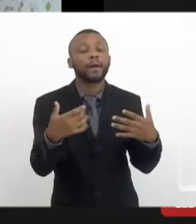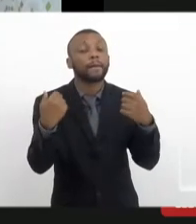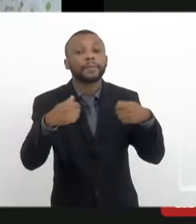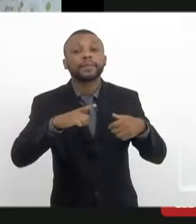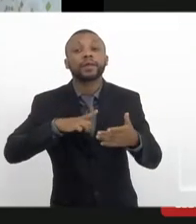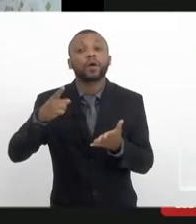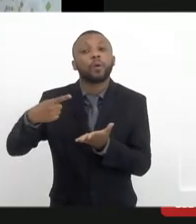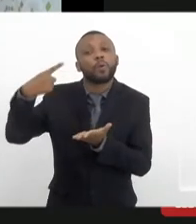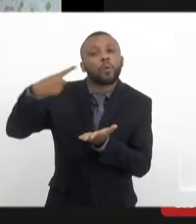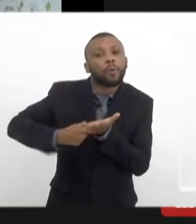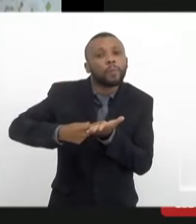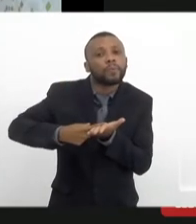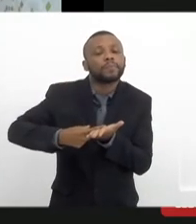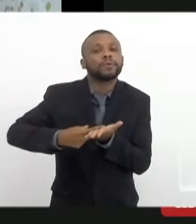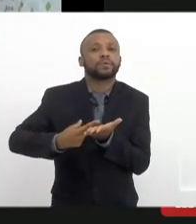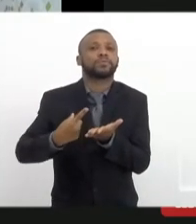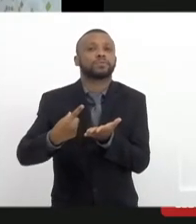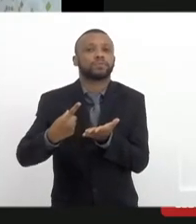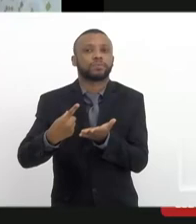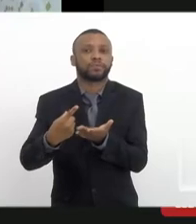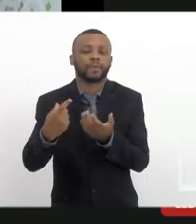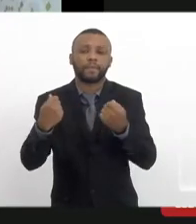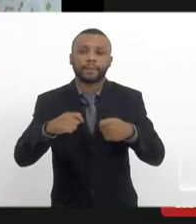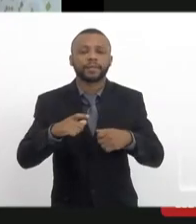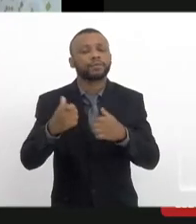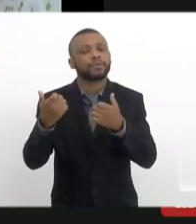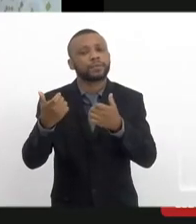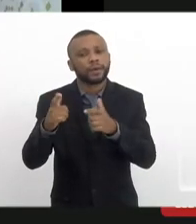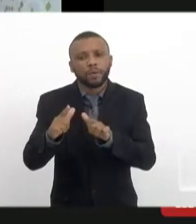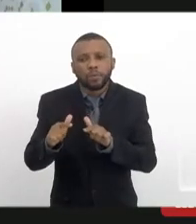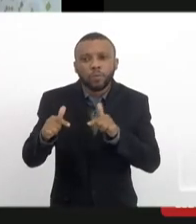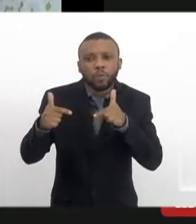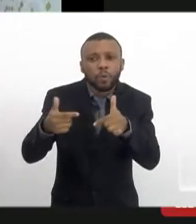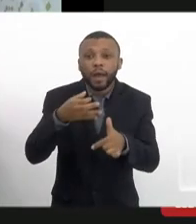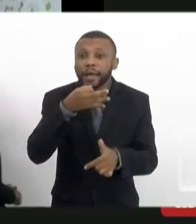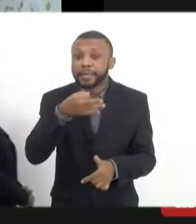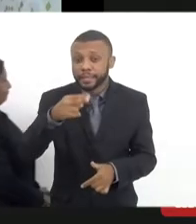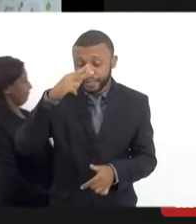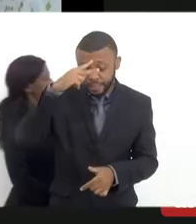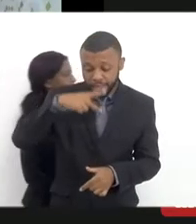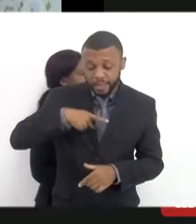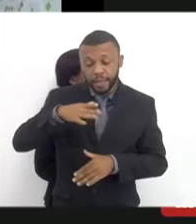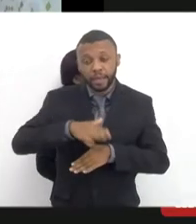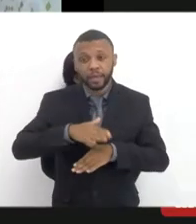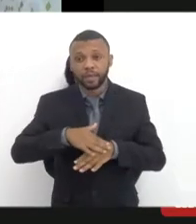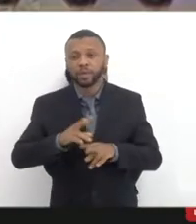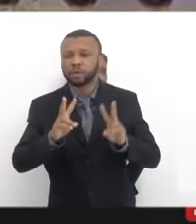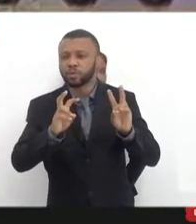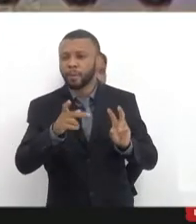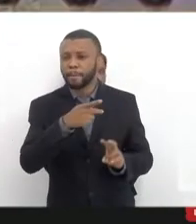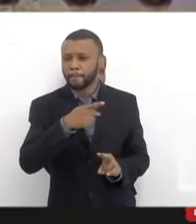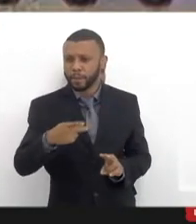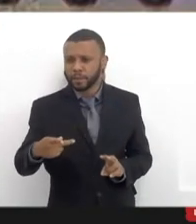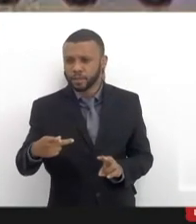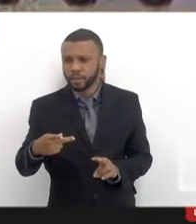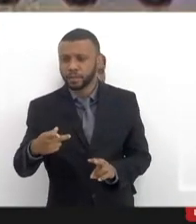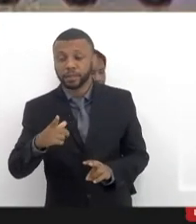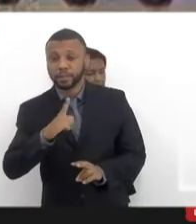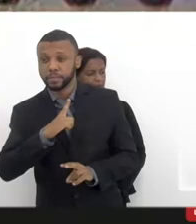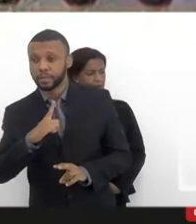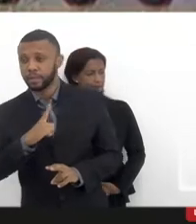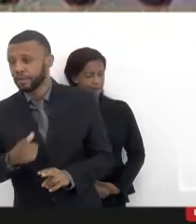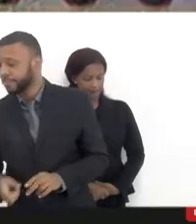compromisso aqui, é preciso que se faça essa autocrítica em relação ao próprio presidente, né? De ter